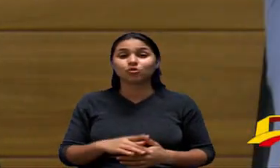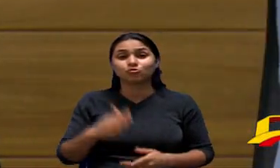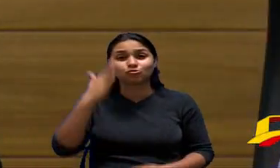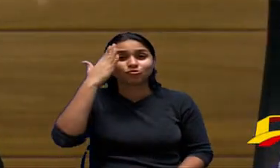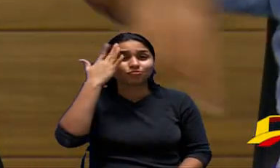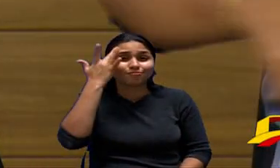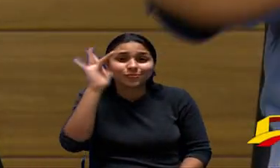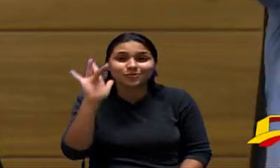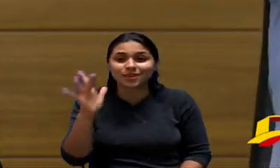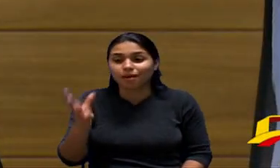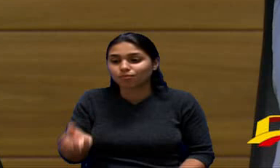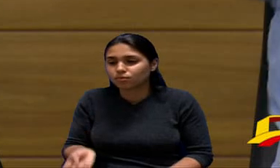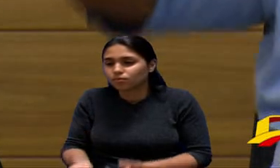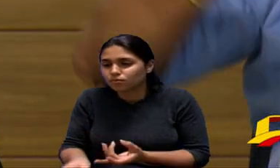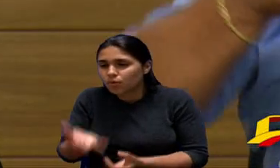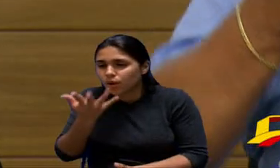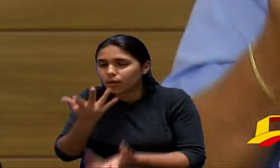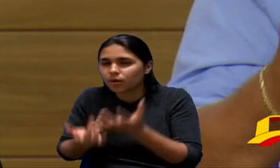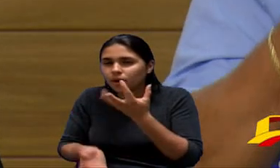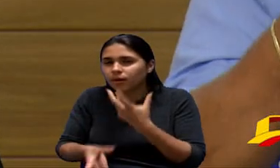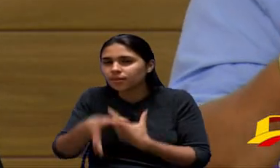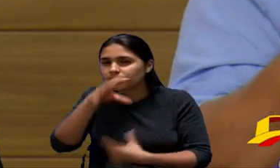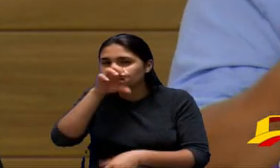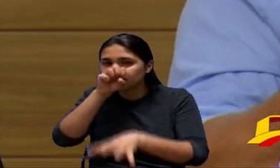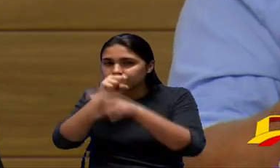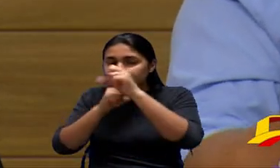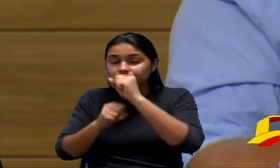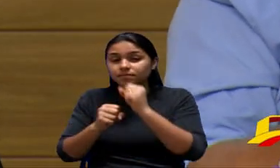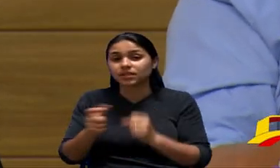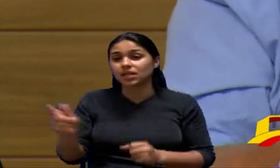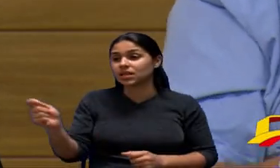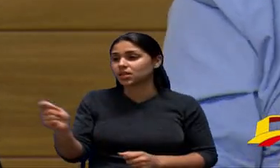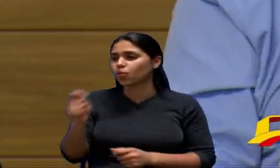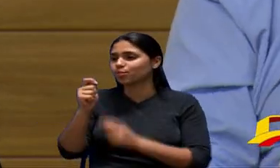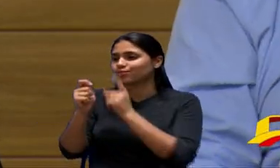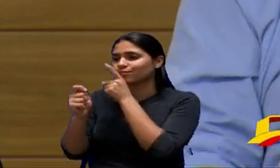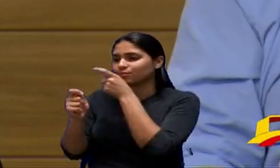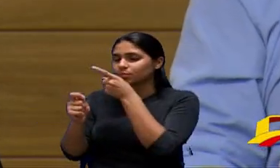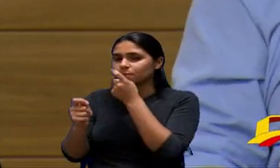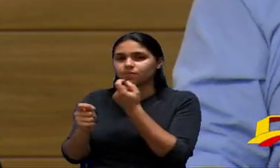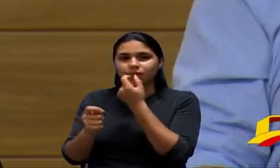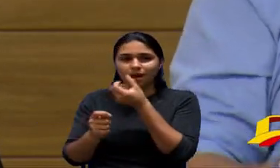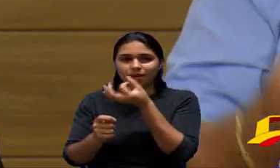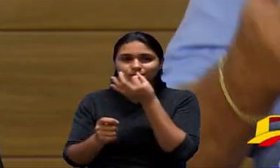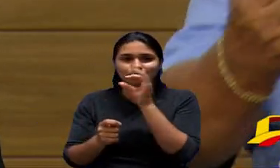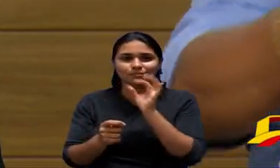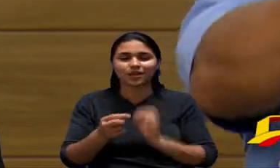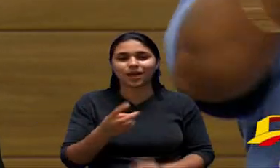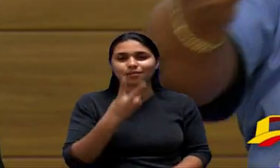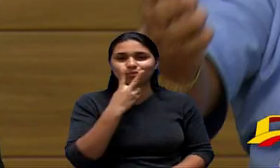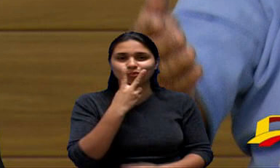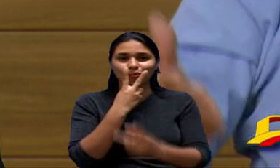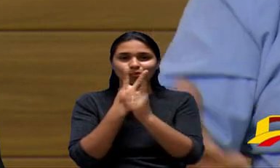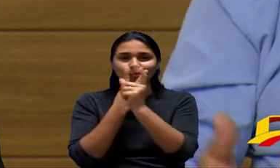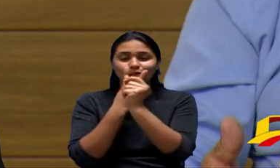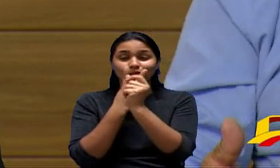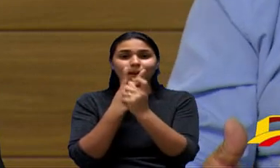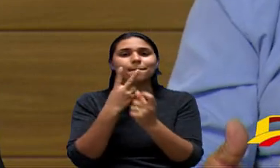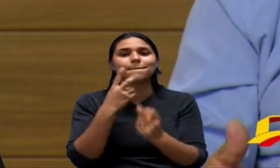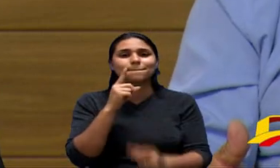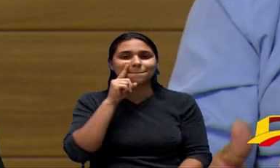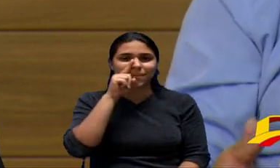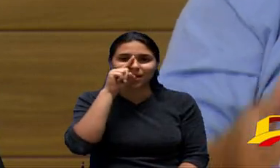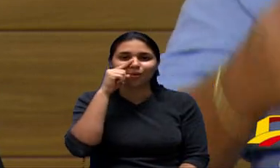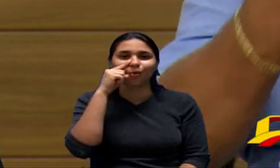em torno de dois metros se ele aceder um isqueiro ele explode aquilo ali e nós fretichos somos